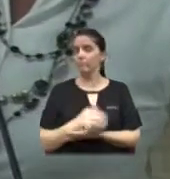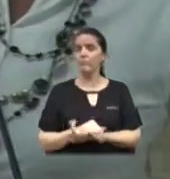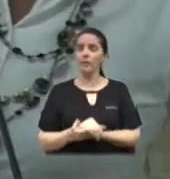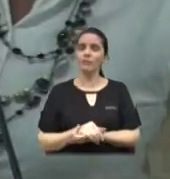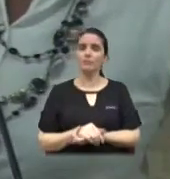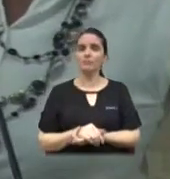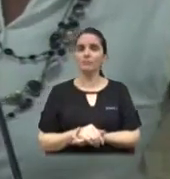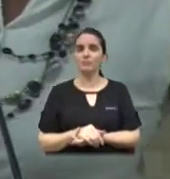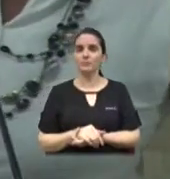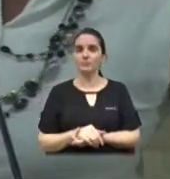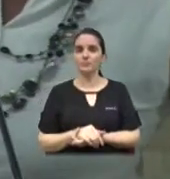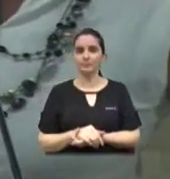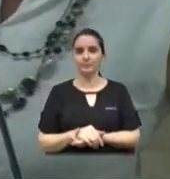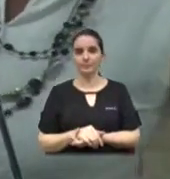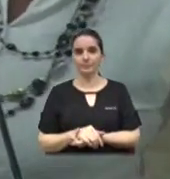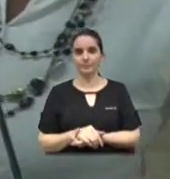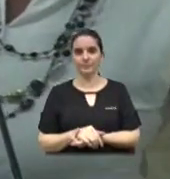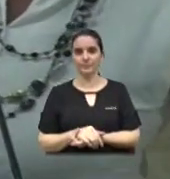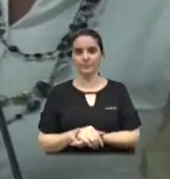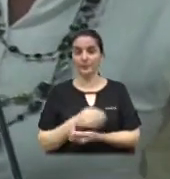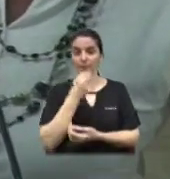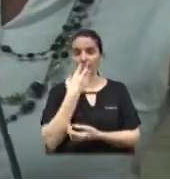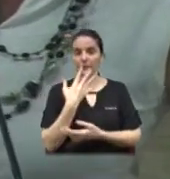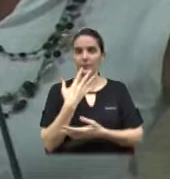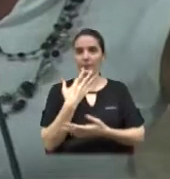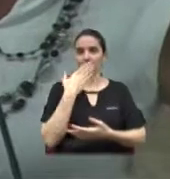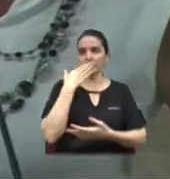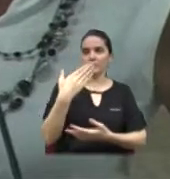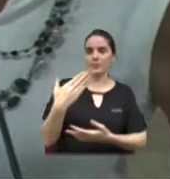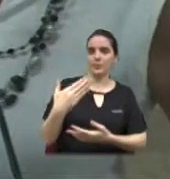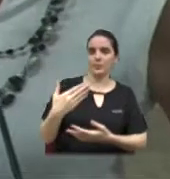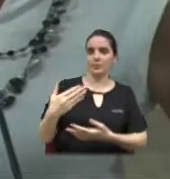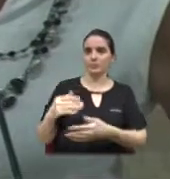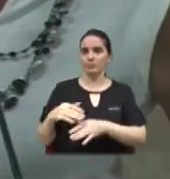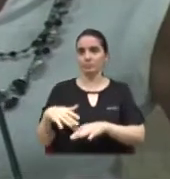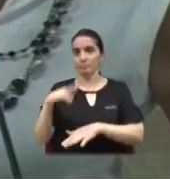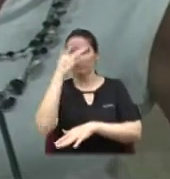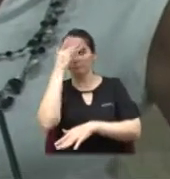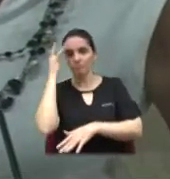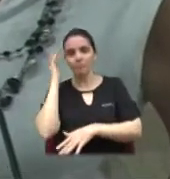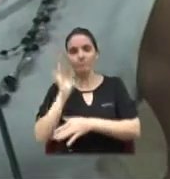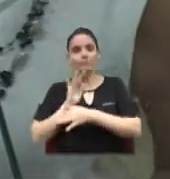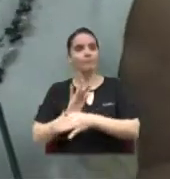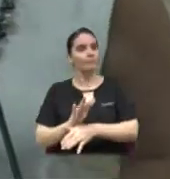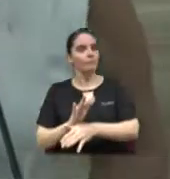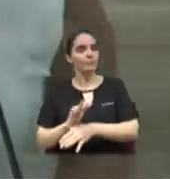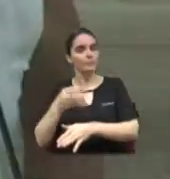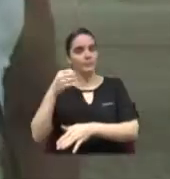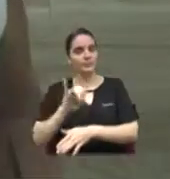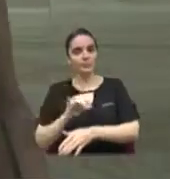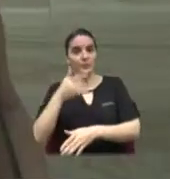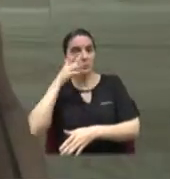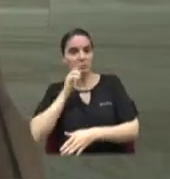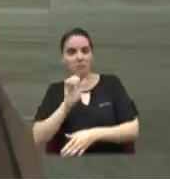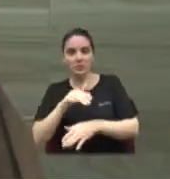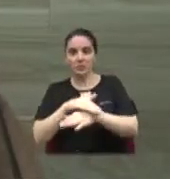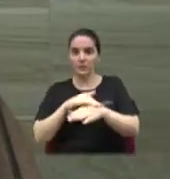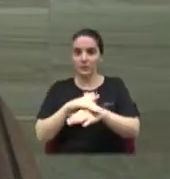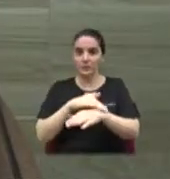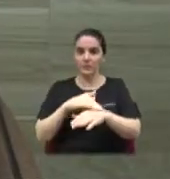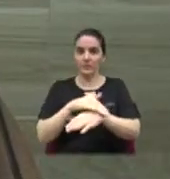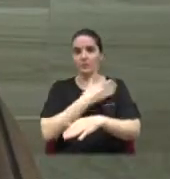passar, nem que seja para assessoria, se não tivermos acesso ao governador, pudéssemos passar